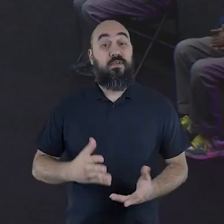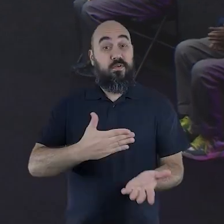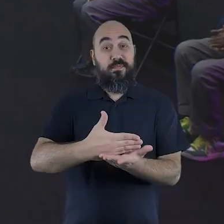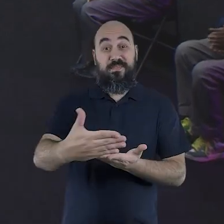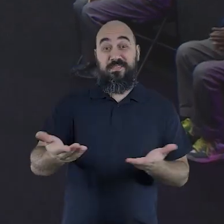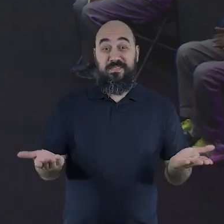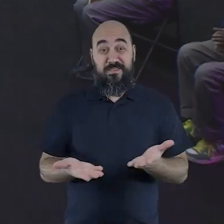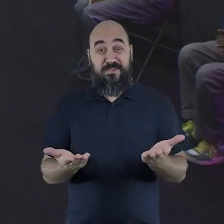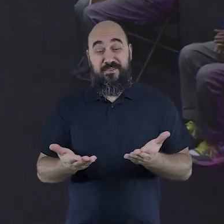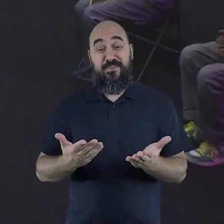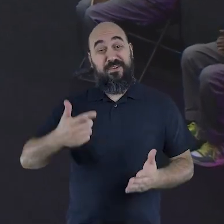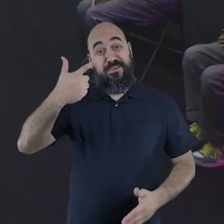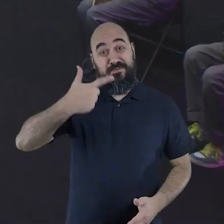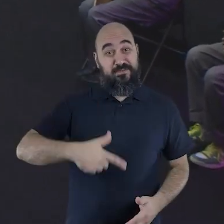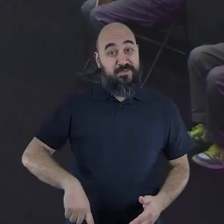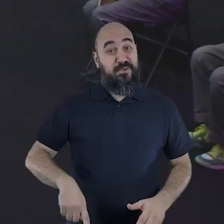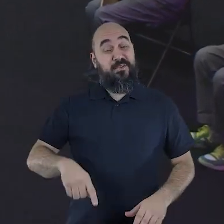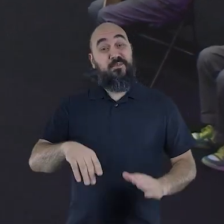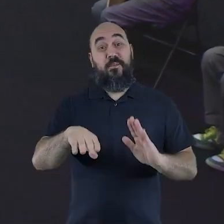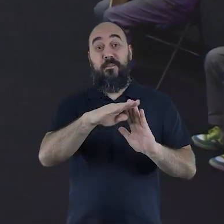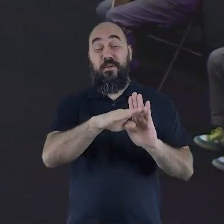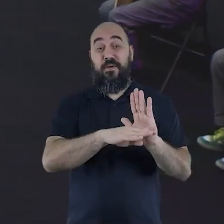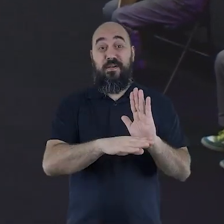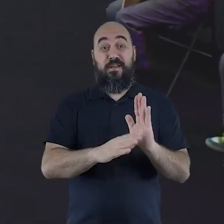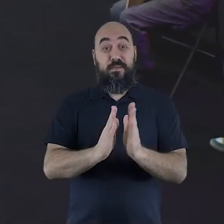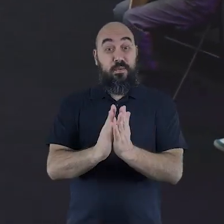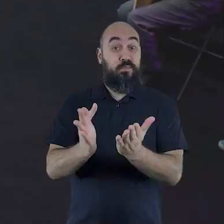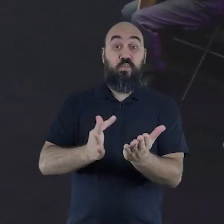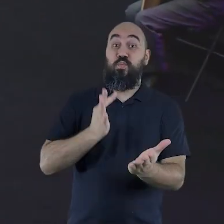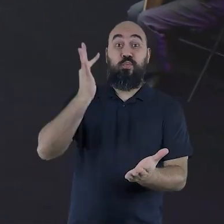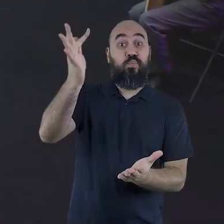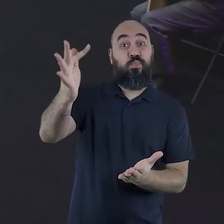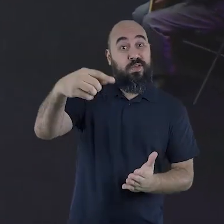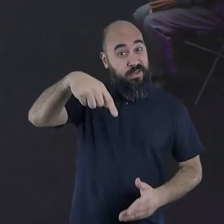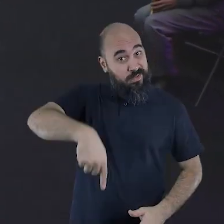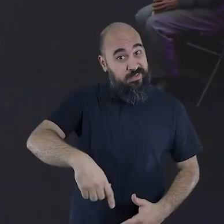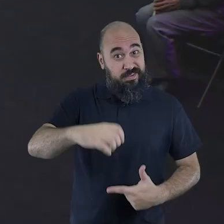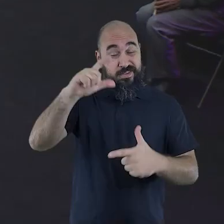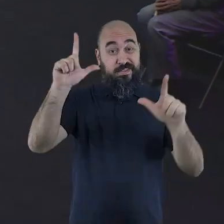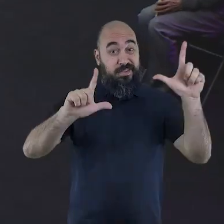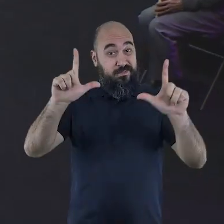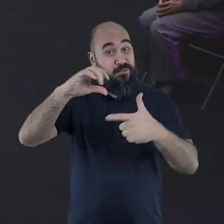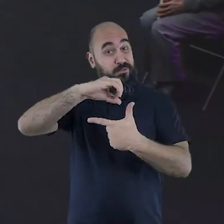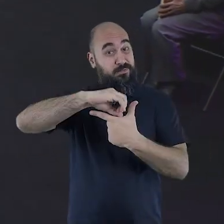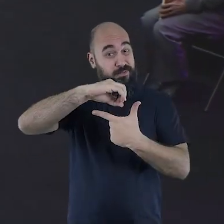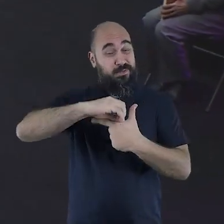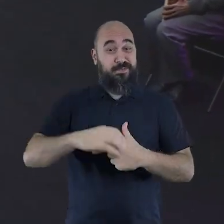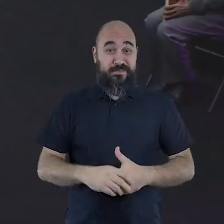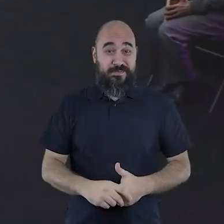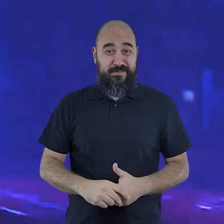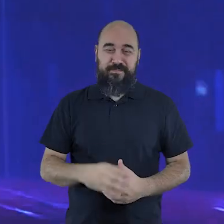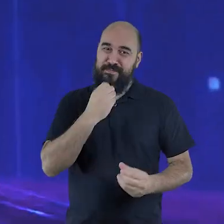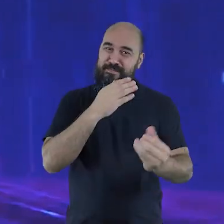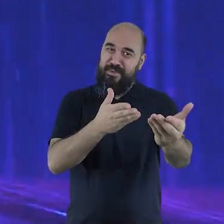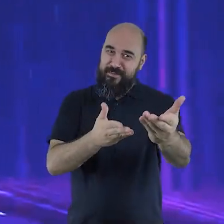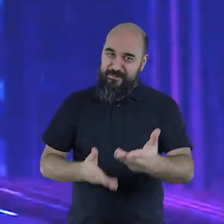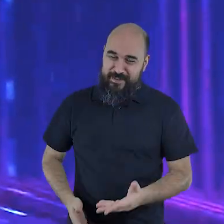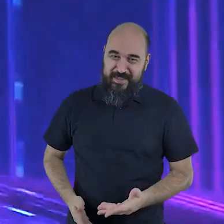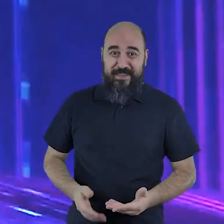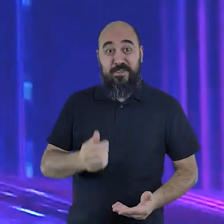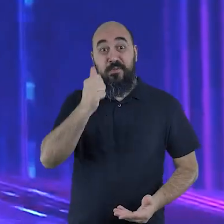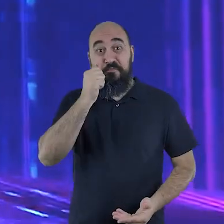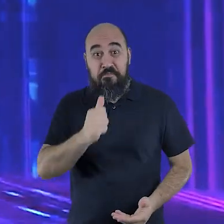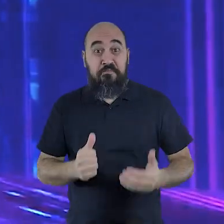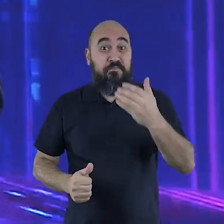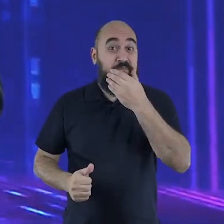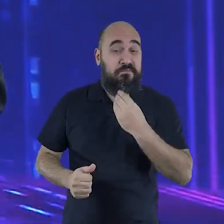Estamos começando agora mais uma vez o programa Arena do Futuro aqui na tela da TV Novo Tempo. Seja bem-vindo,